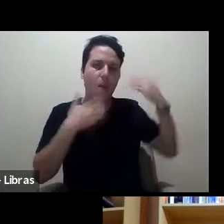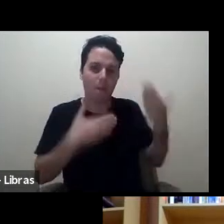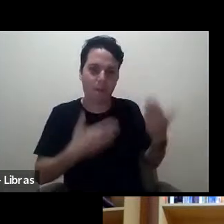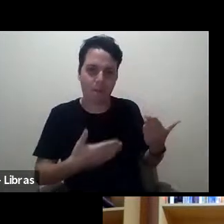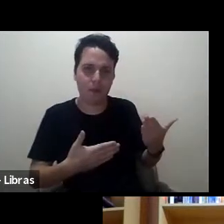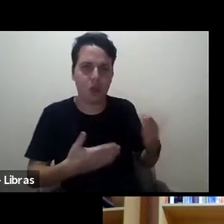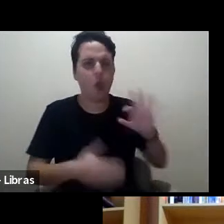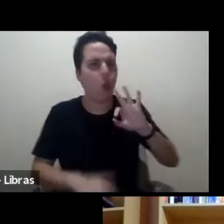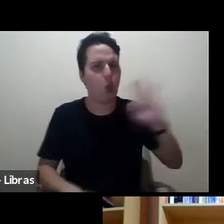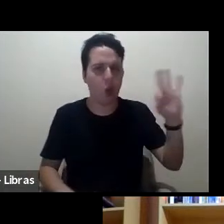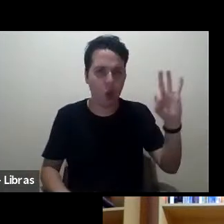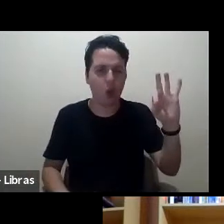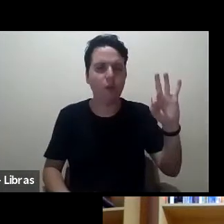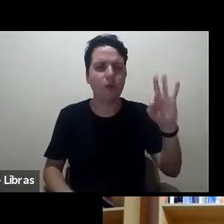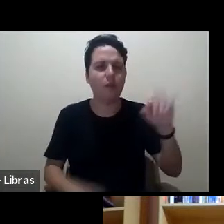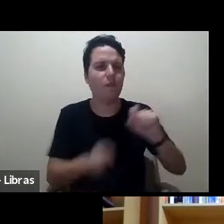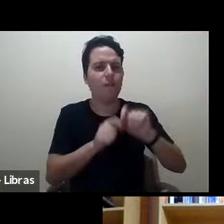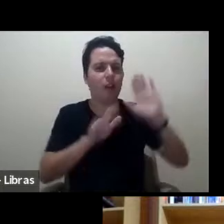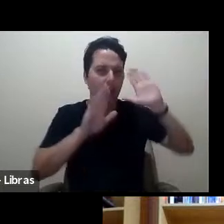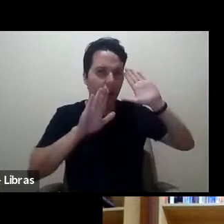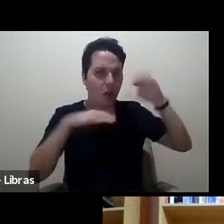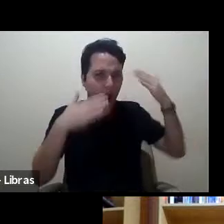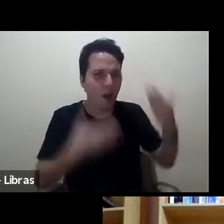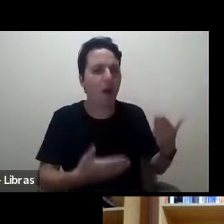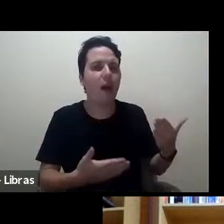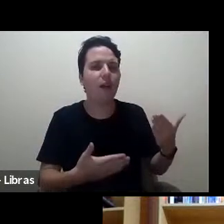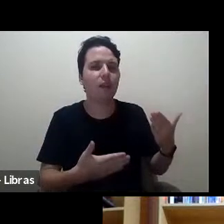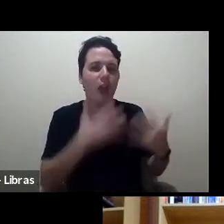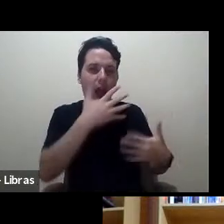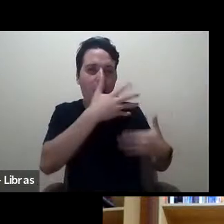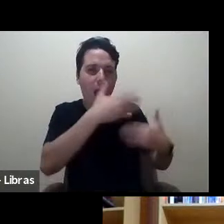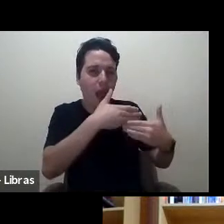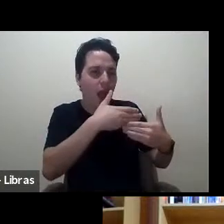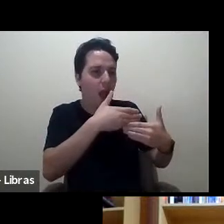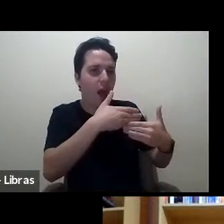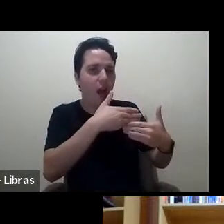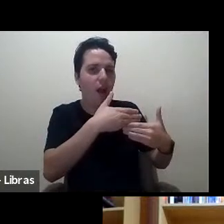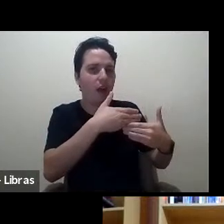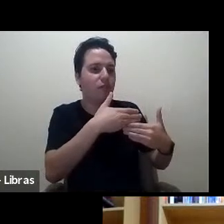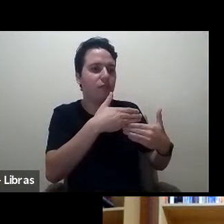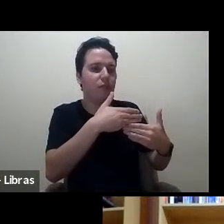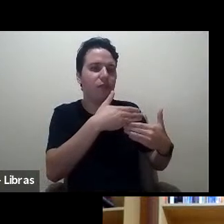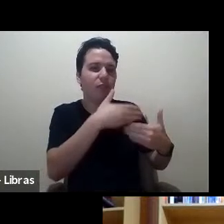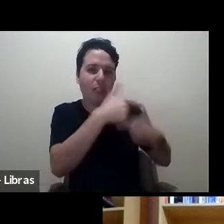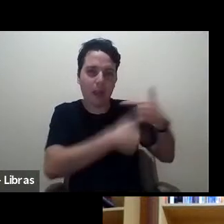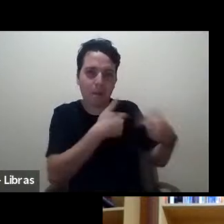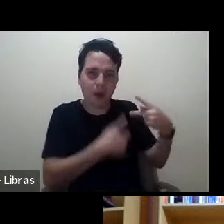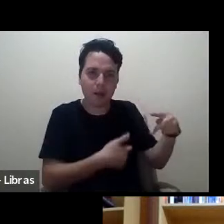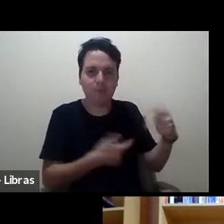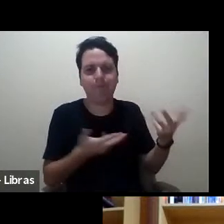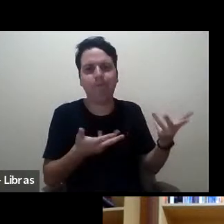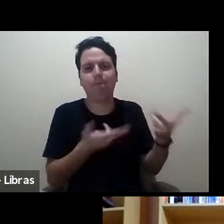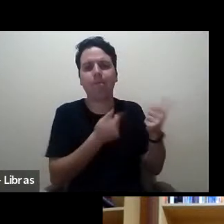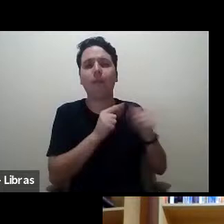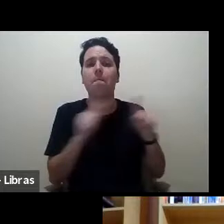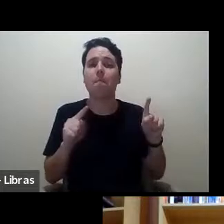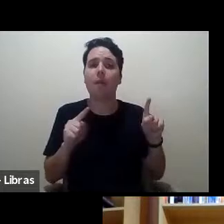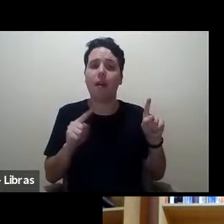Ótimo. Fazer homenagem resenhando a obra, maravilha. Mas não